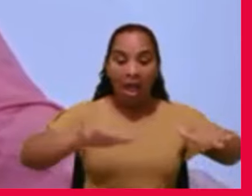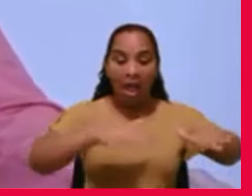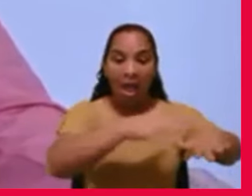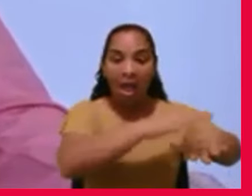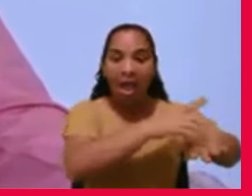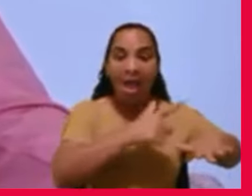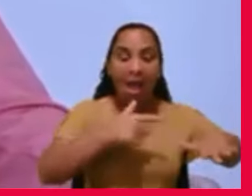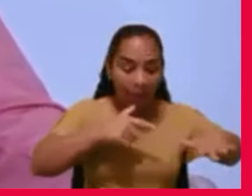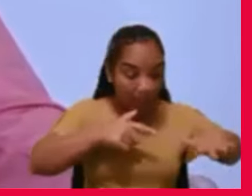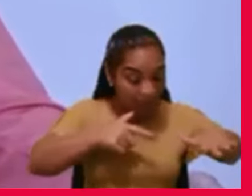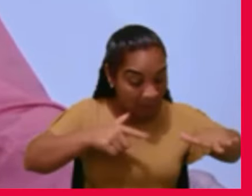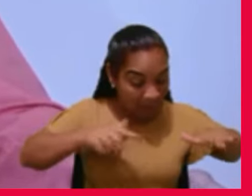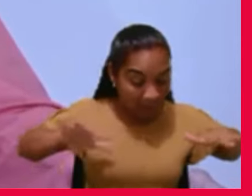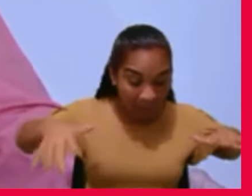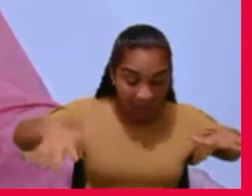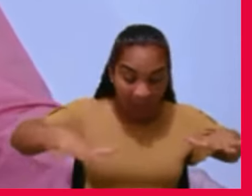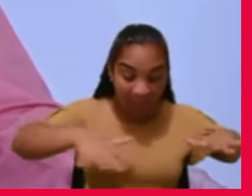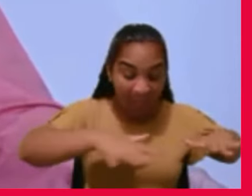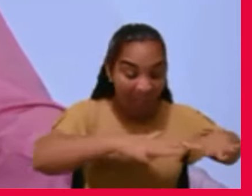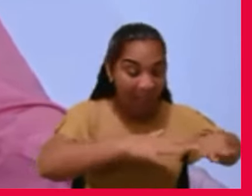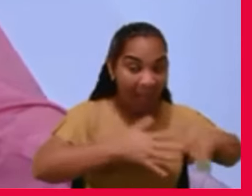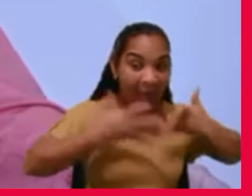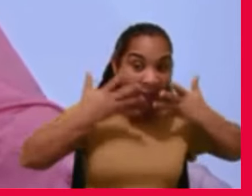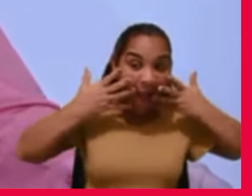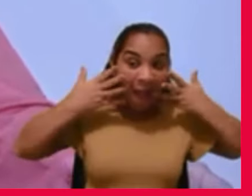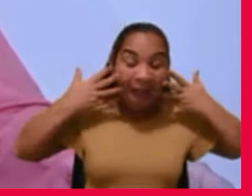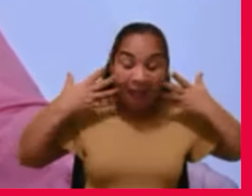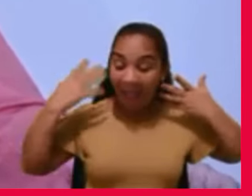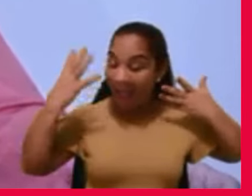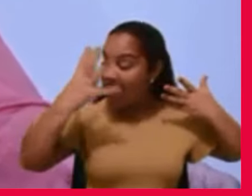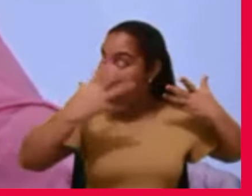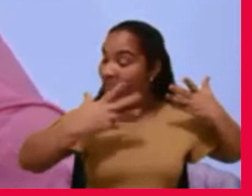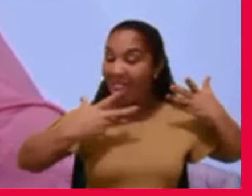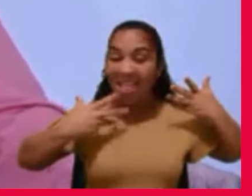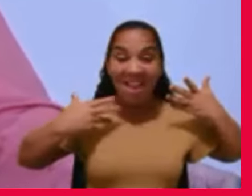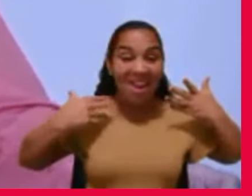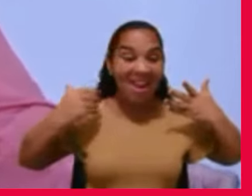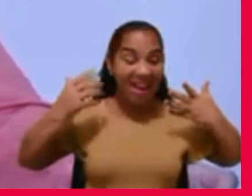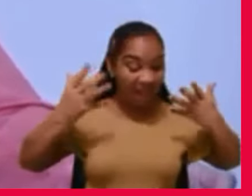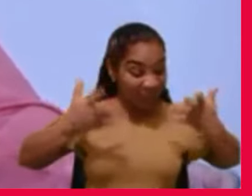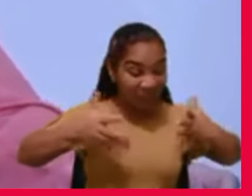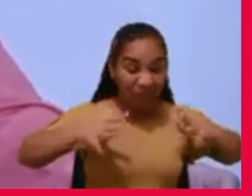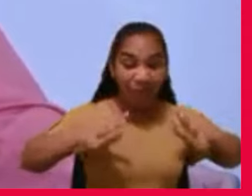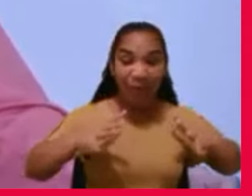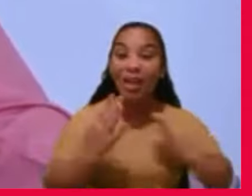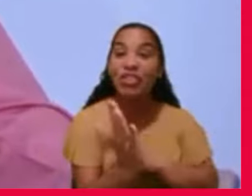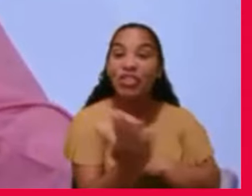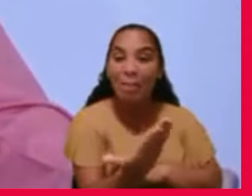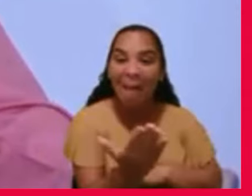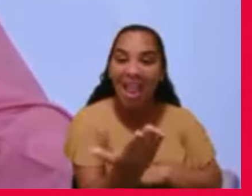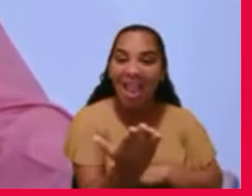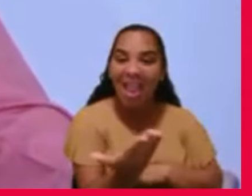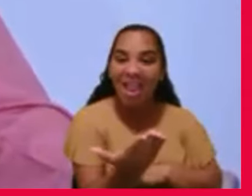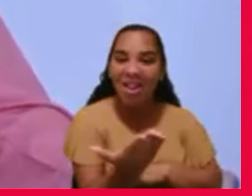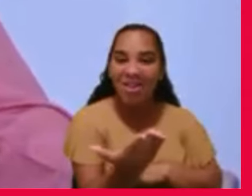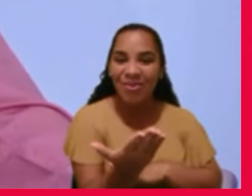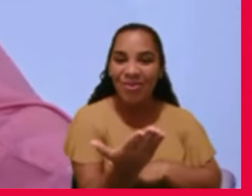deslumbrado por si mesmo. a figura de narciso da metodologia é muito simpática,